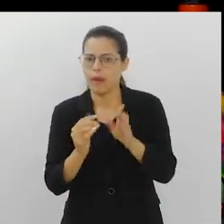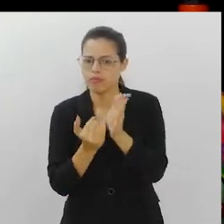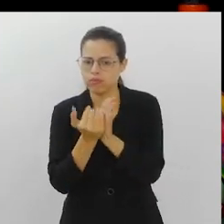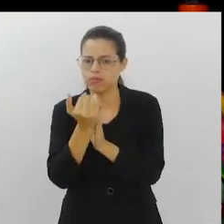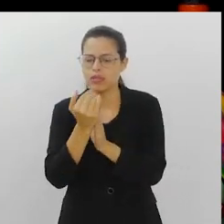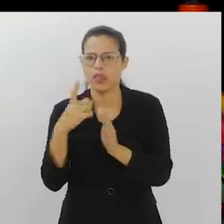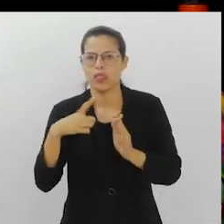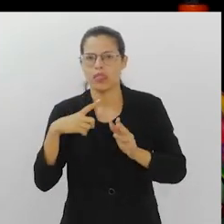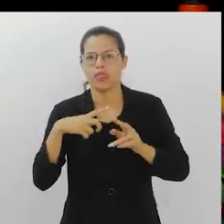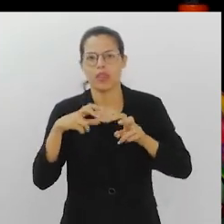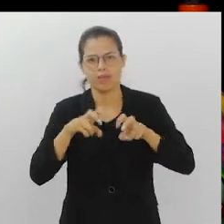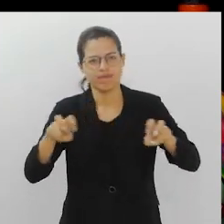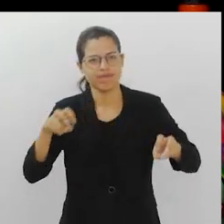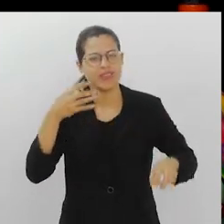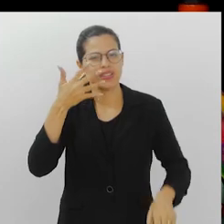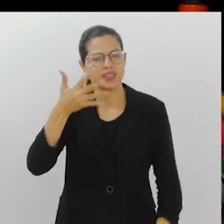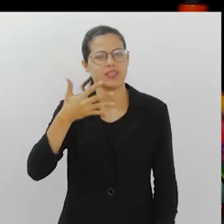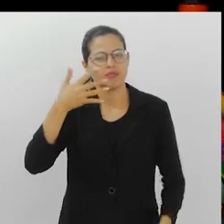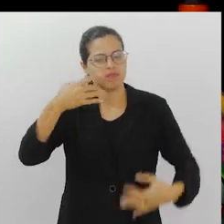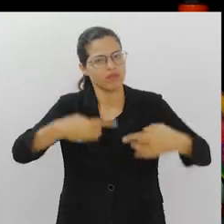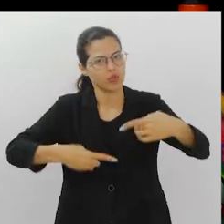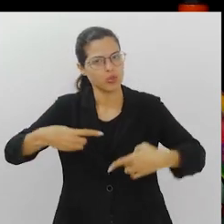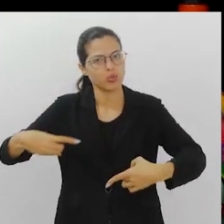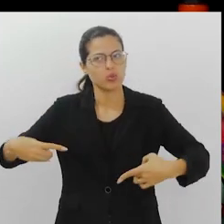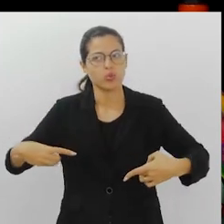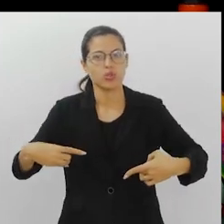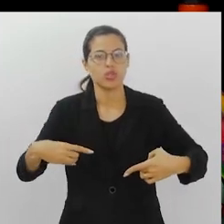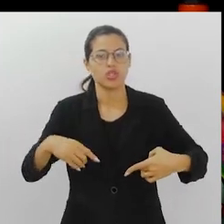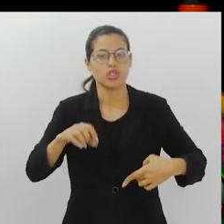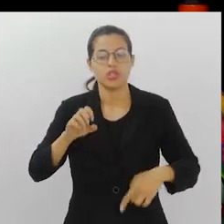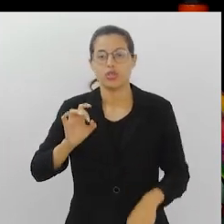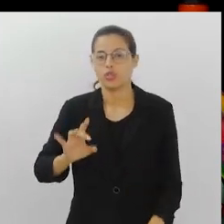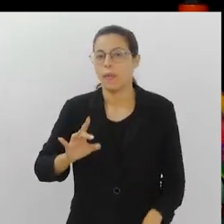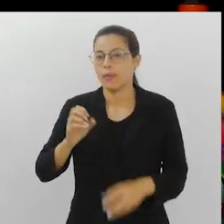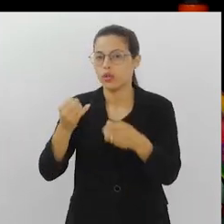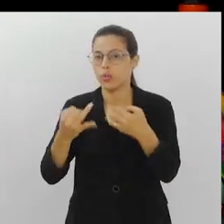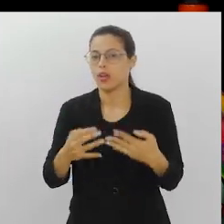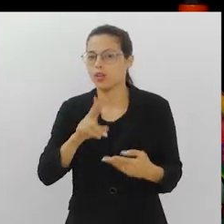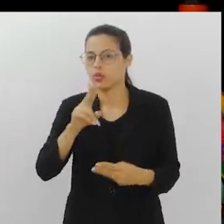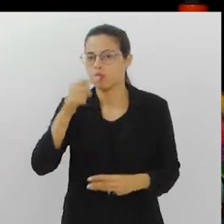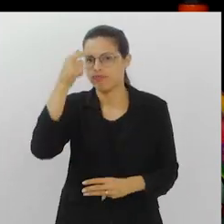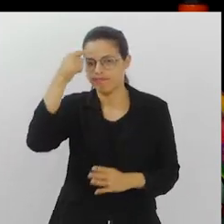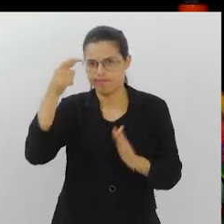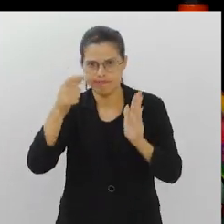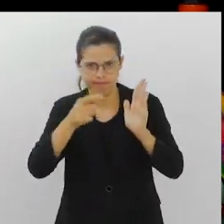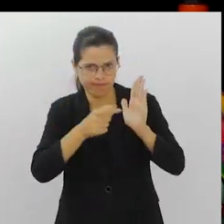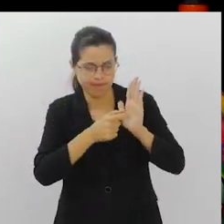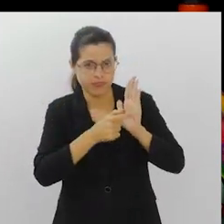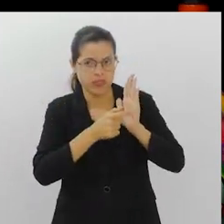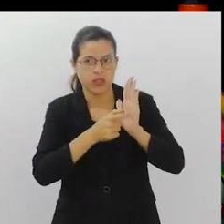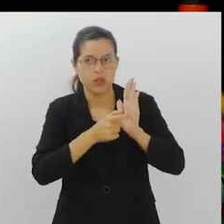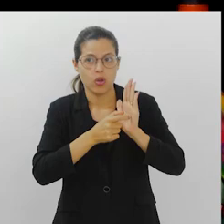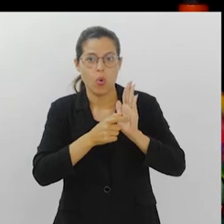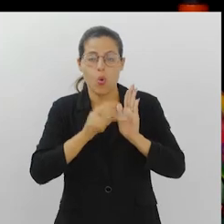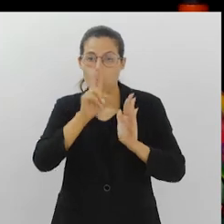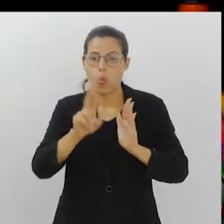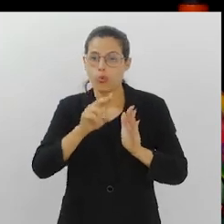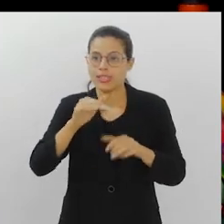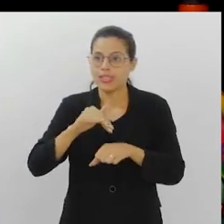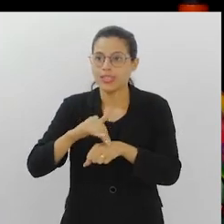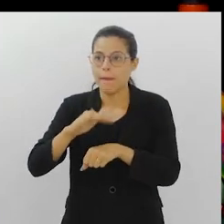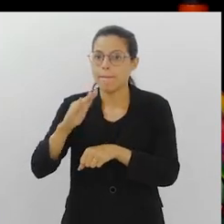ter uma mesa também que vai estar discutindo a transição energética. Para você ter ideia, quando você usa uma inteligência artificial, você consome